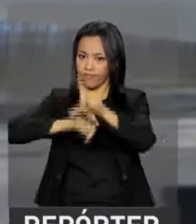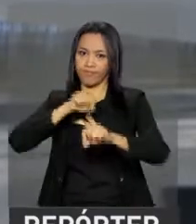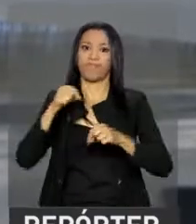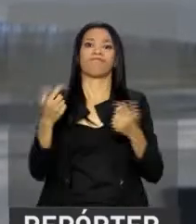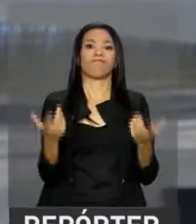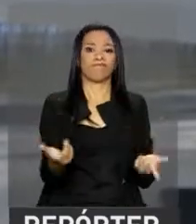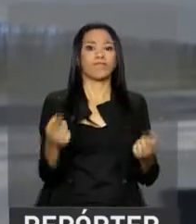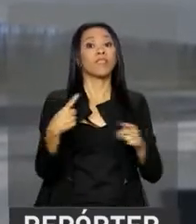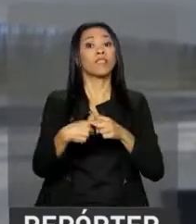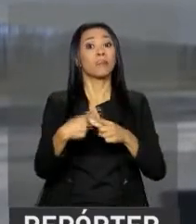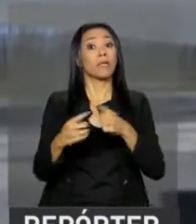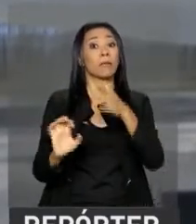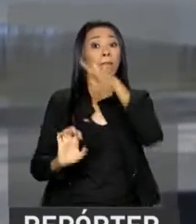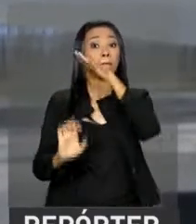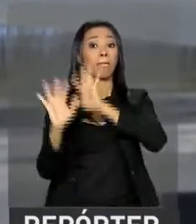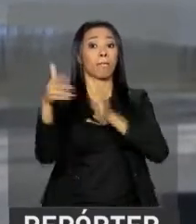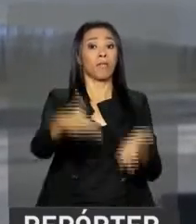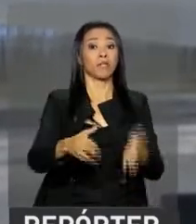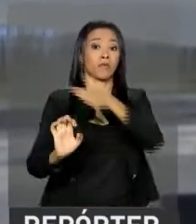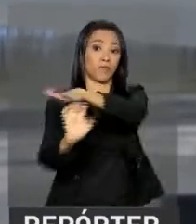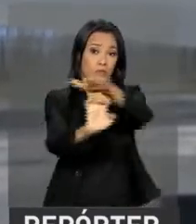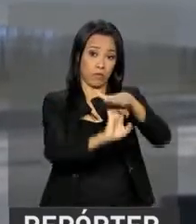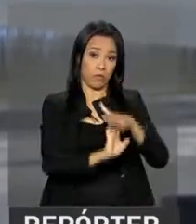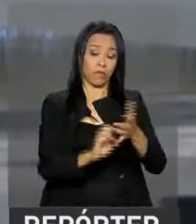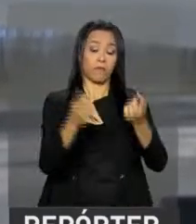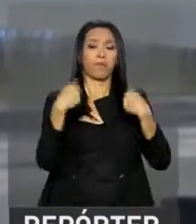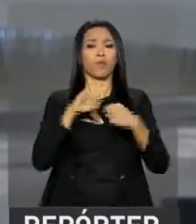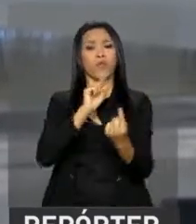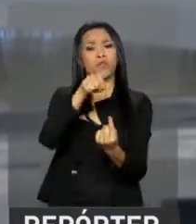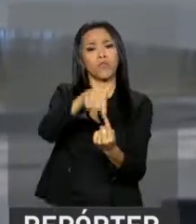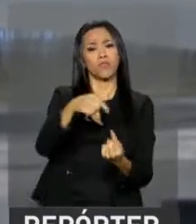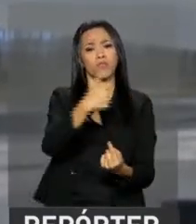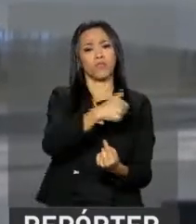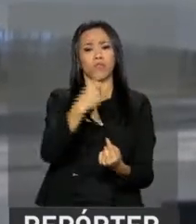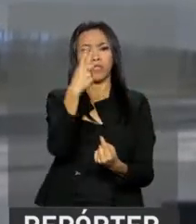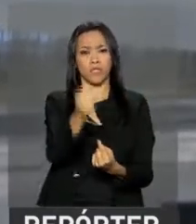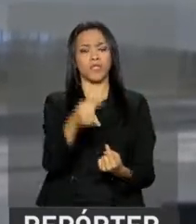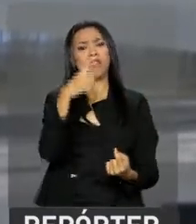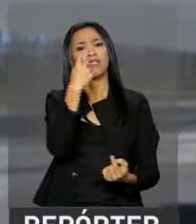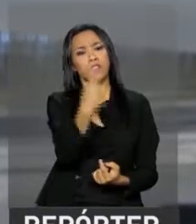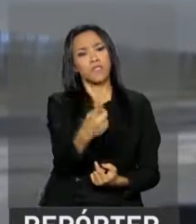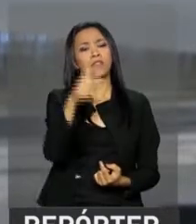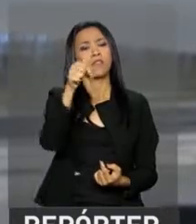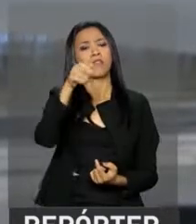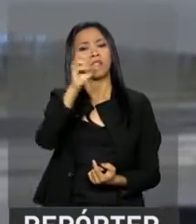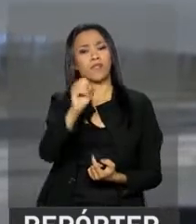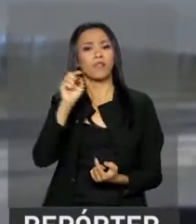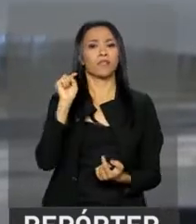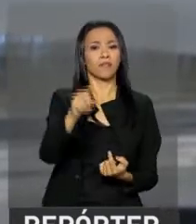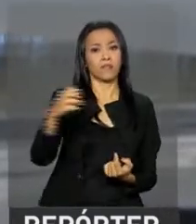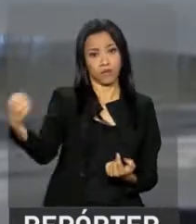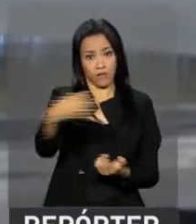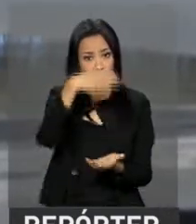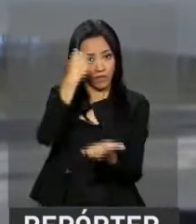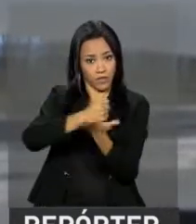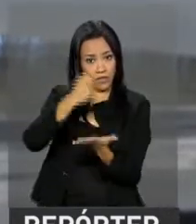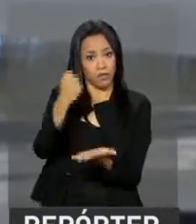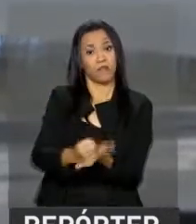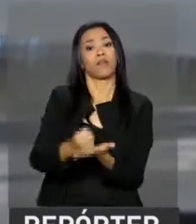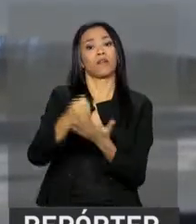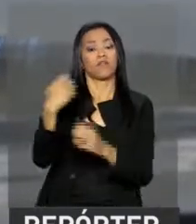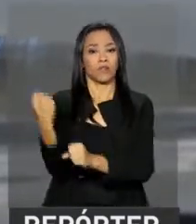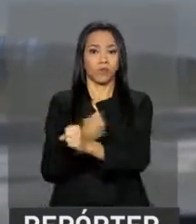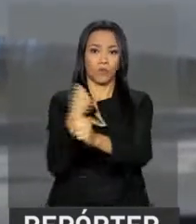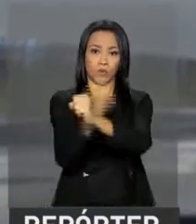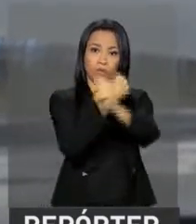Segundo o Ministério das Cidades, a meta para 2017 é contratar 170 mil novas unidades habitacionais do Minha Casa Minha